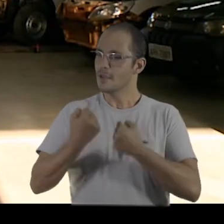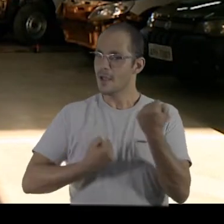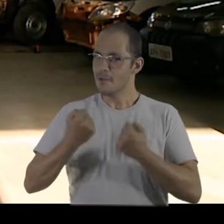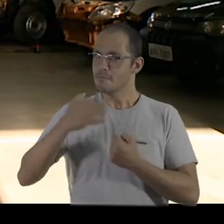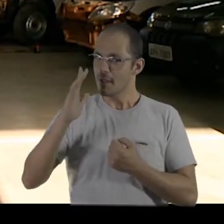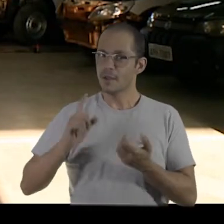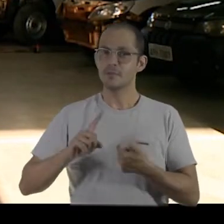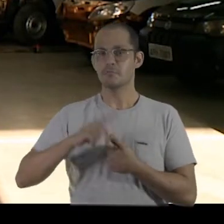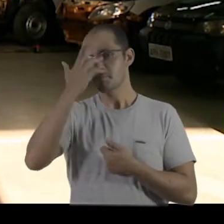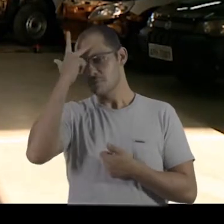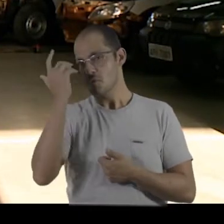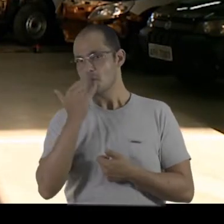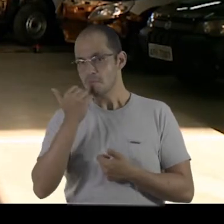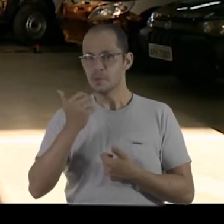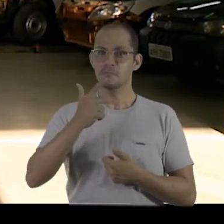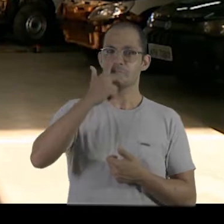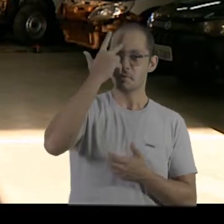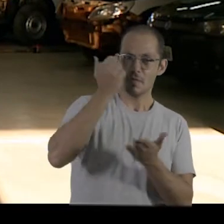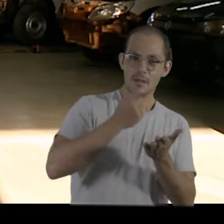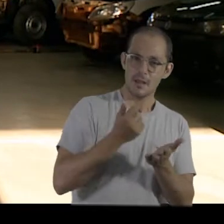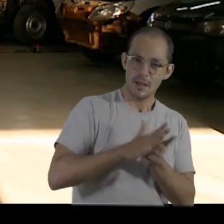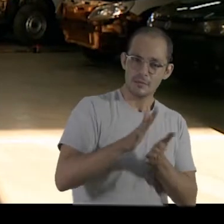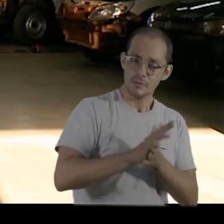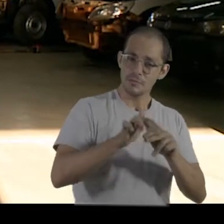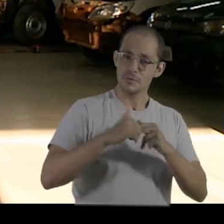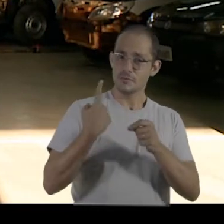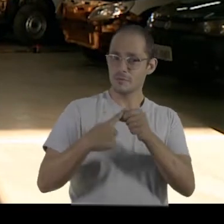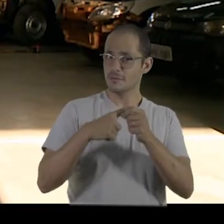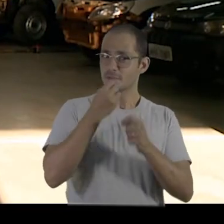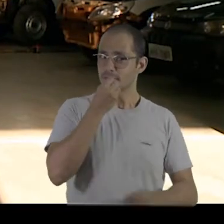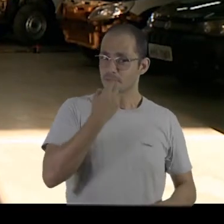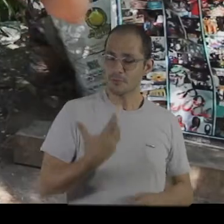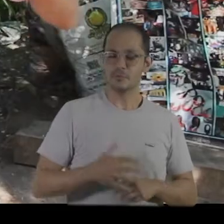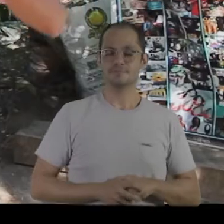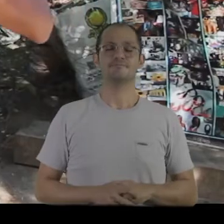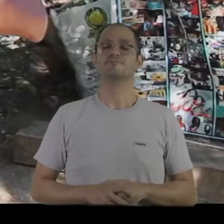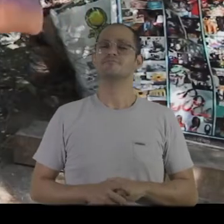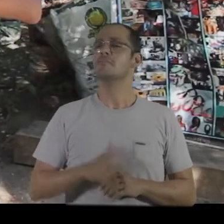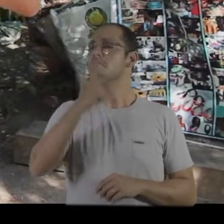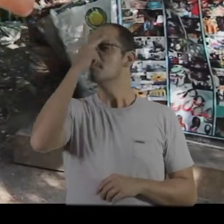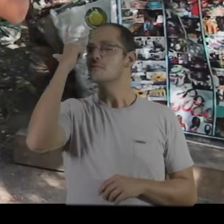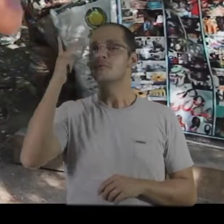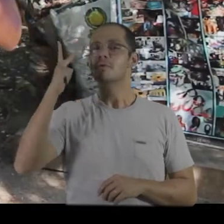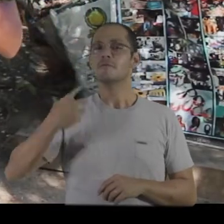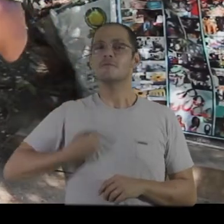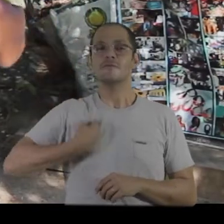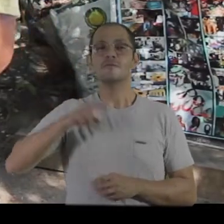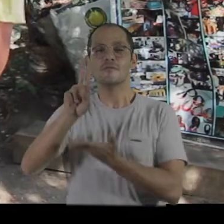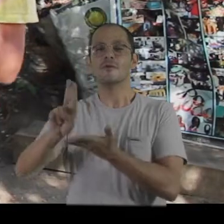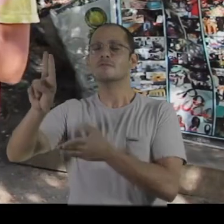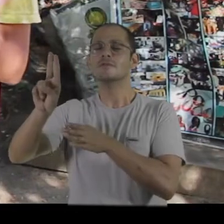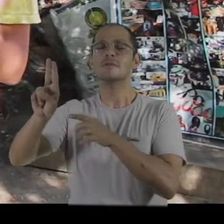município, é mais carro que vai ter aqui, mais gente comendo, é mais gente gastando, Para o município é muito bom. Os nossos jovens, as pessoas